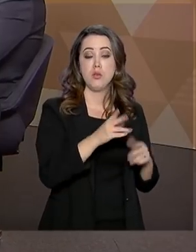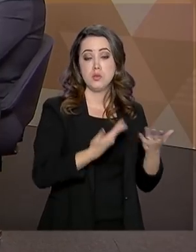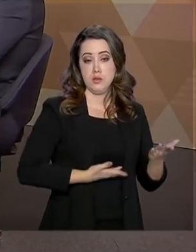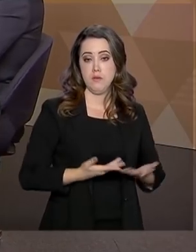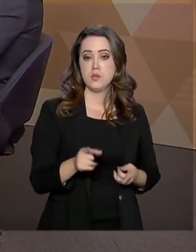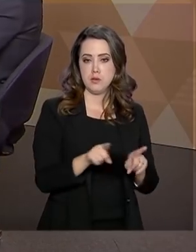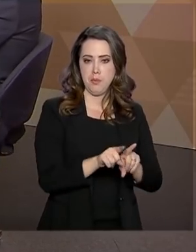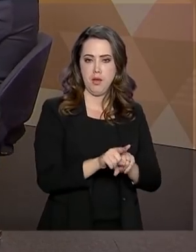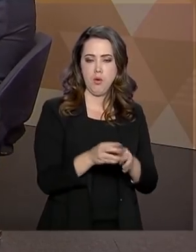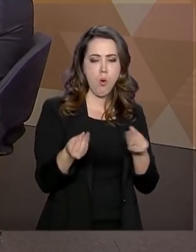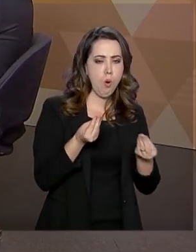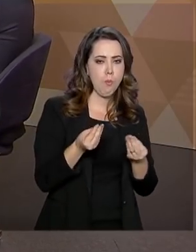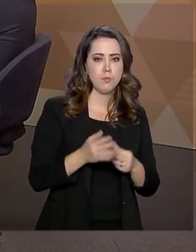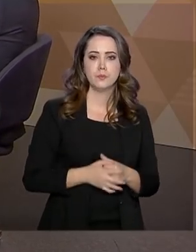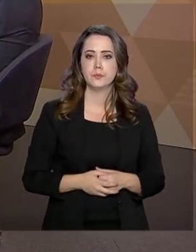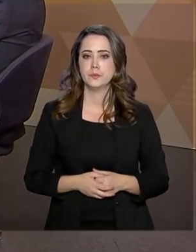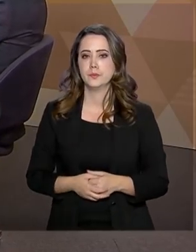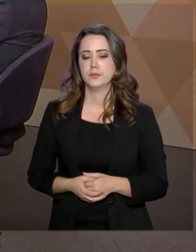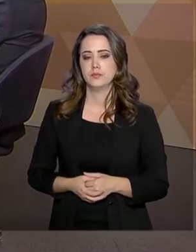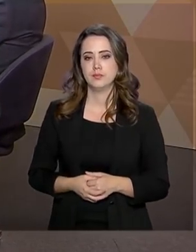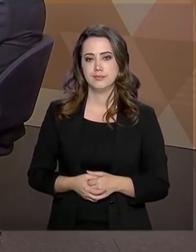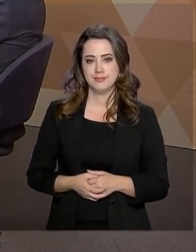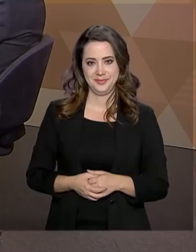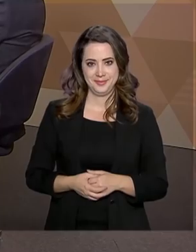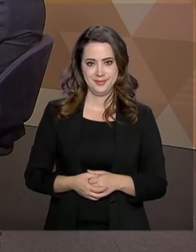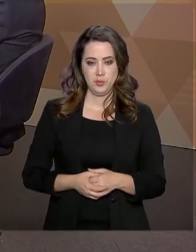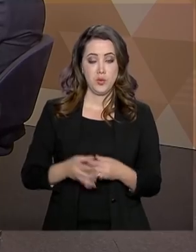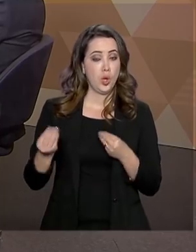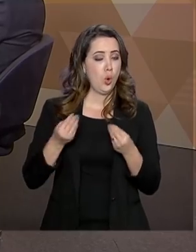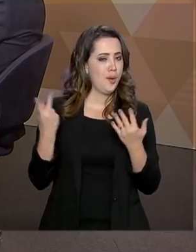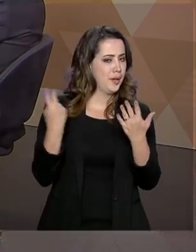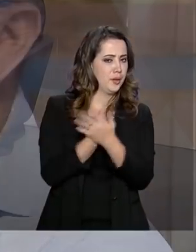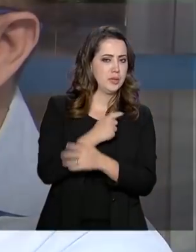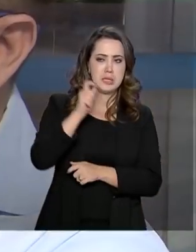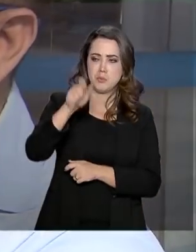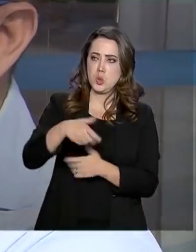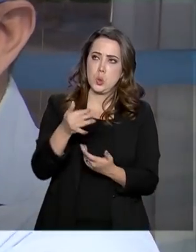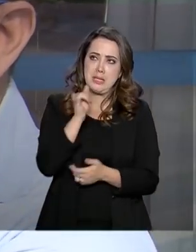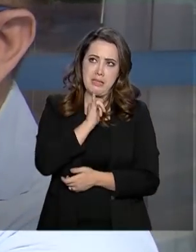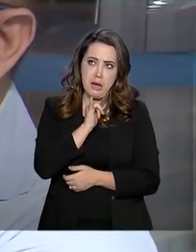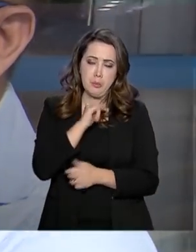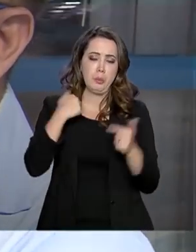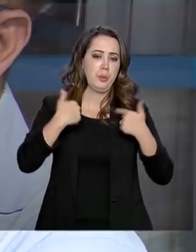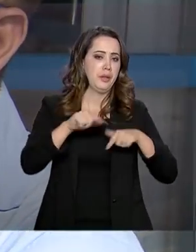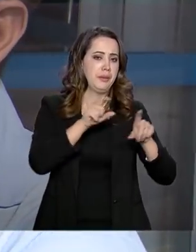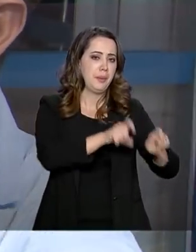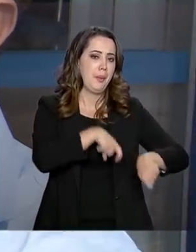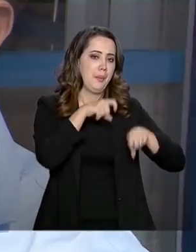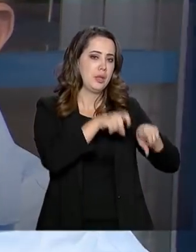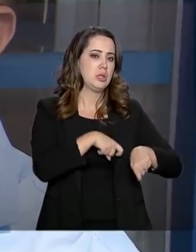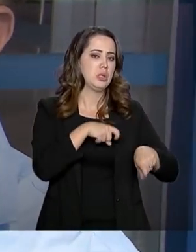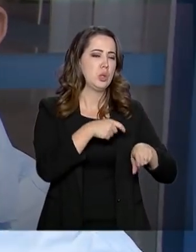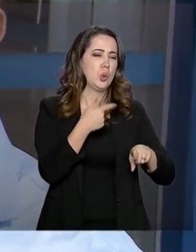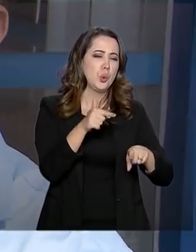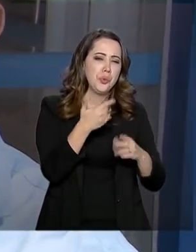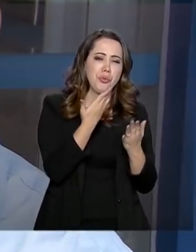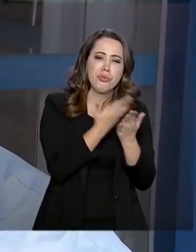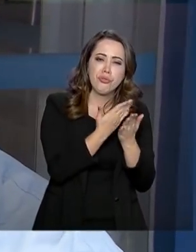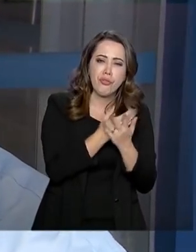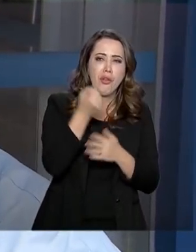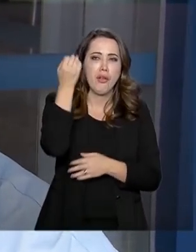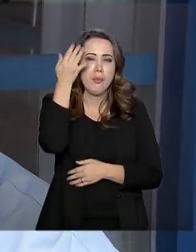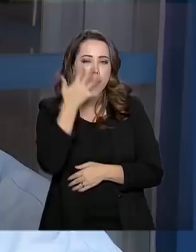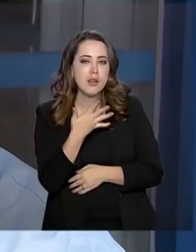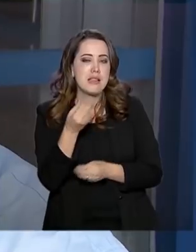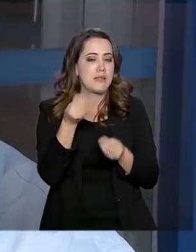governo digital. Vamos ouvi-lo. Como é que vai ficar a situação desses agricultores que não é esclarecido, que não tem acesso à